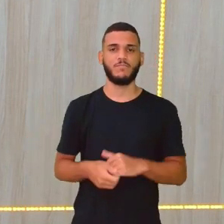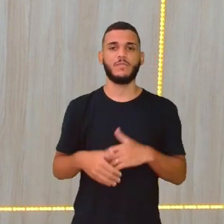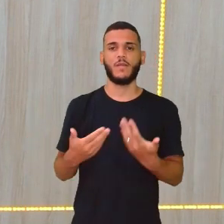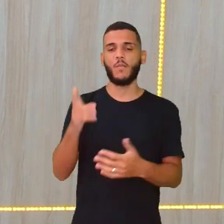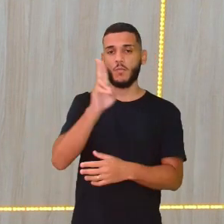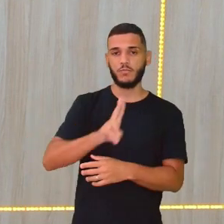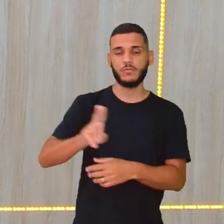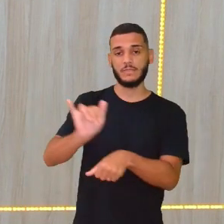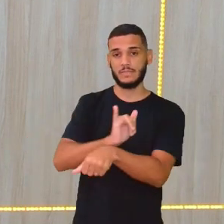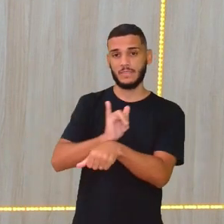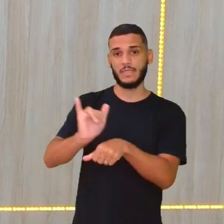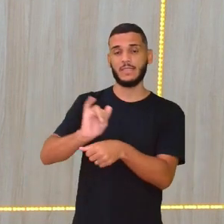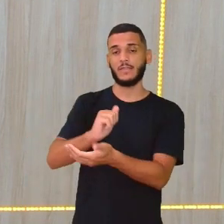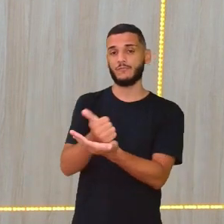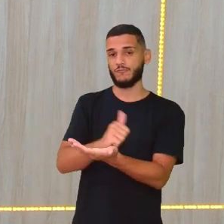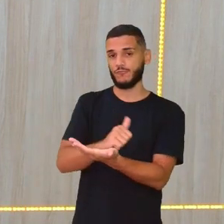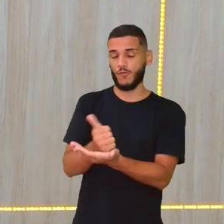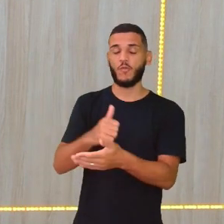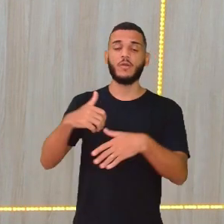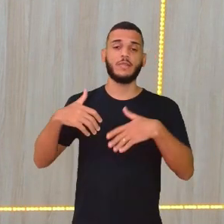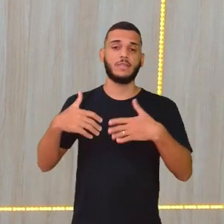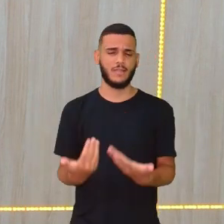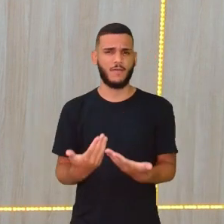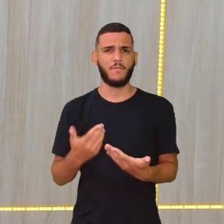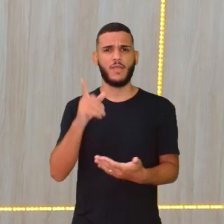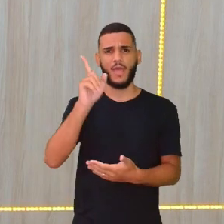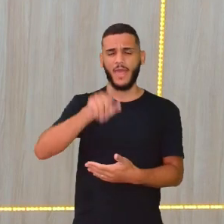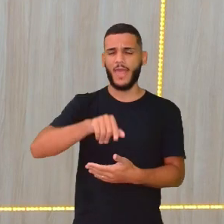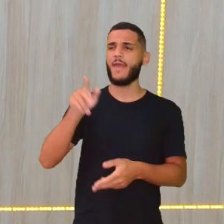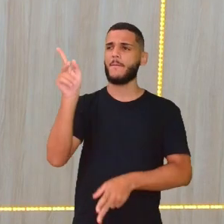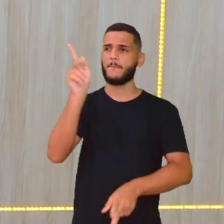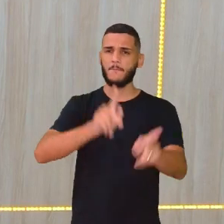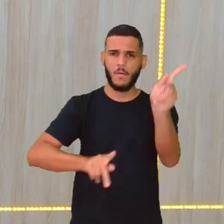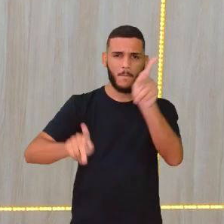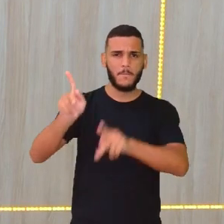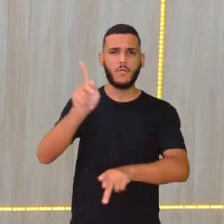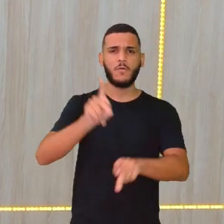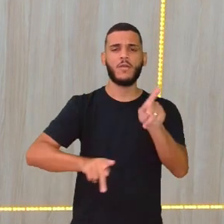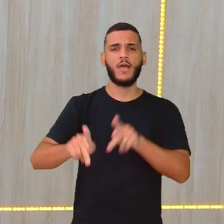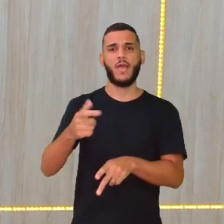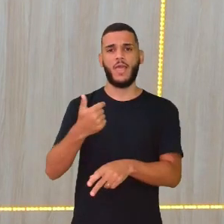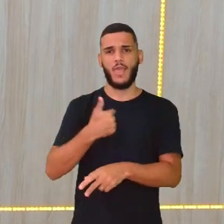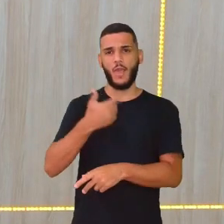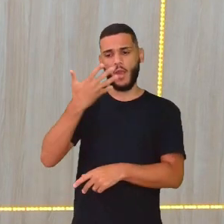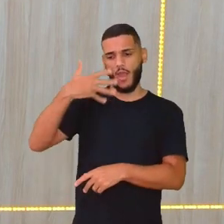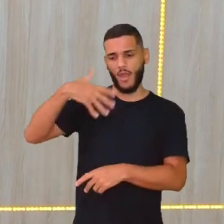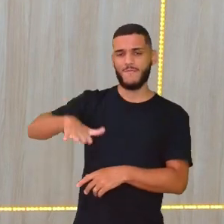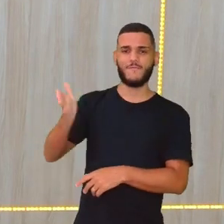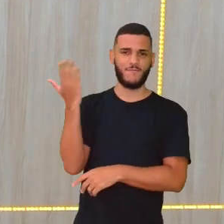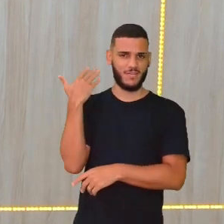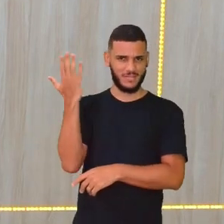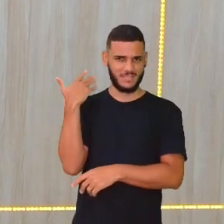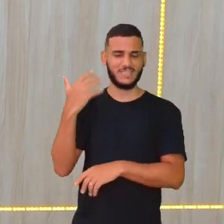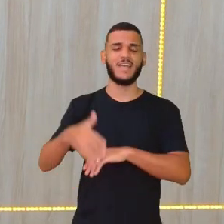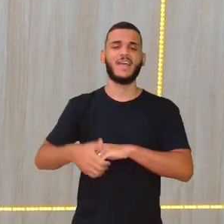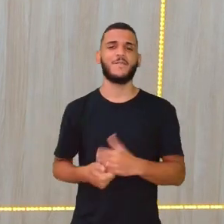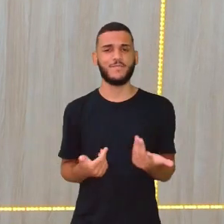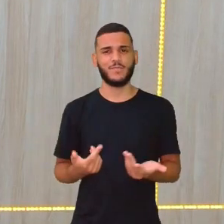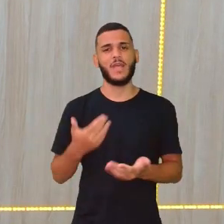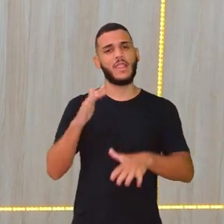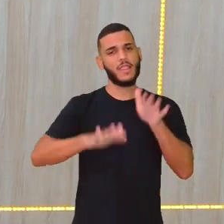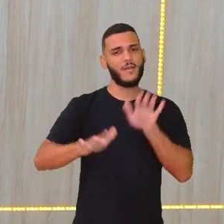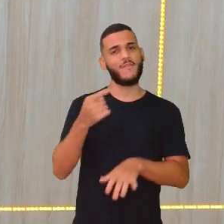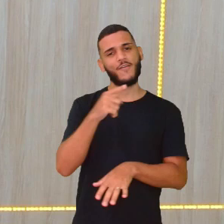Através de um jogo. Então, é um jogo que era muito popular, assim, na minha época de infância, né? Talvez não seja na de